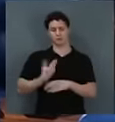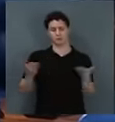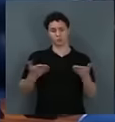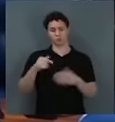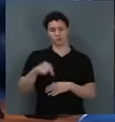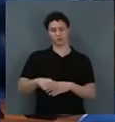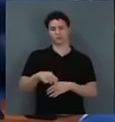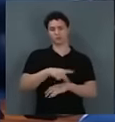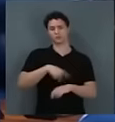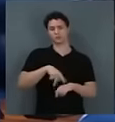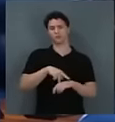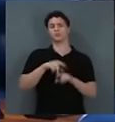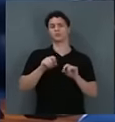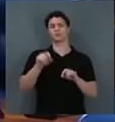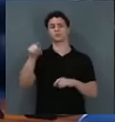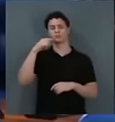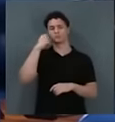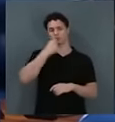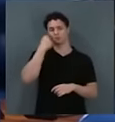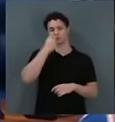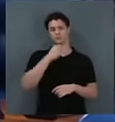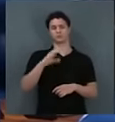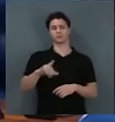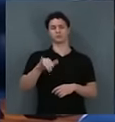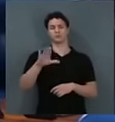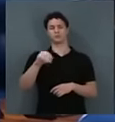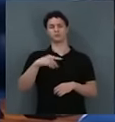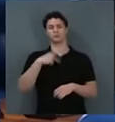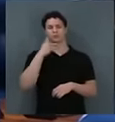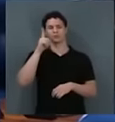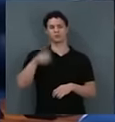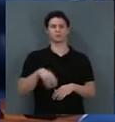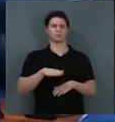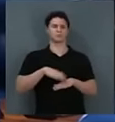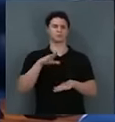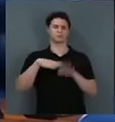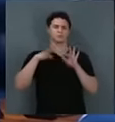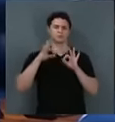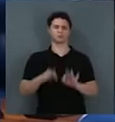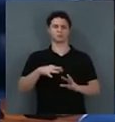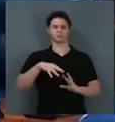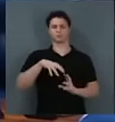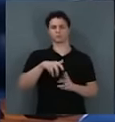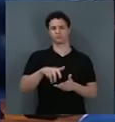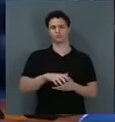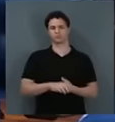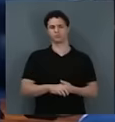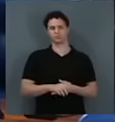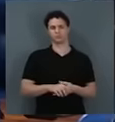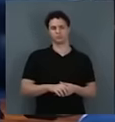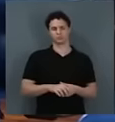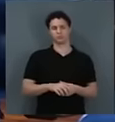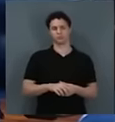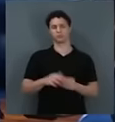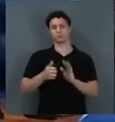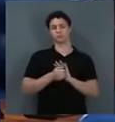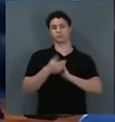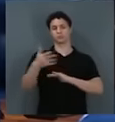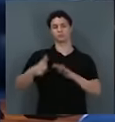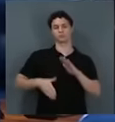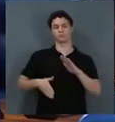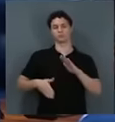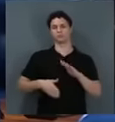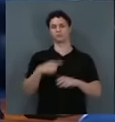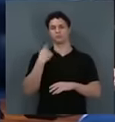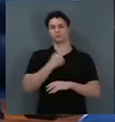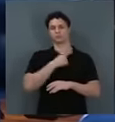O que o senador Cleitinho está falando é a coisa mais correta do mundo. Quantos bandidos nós